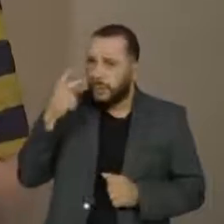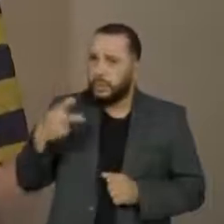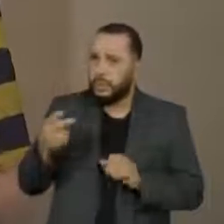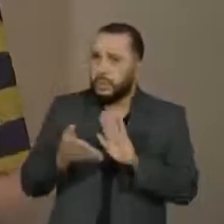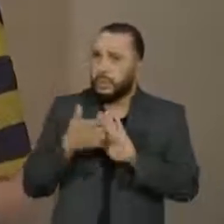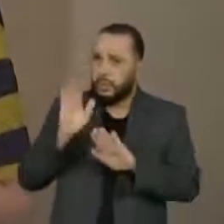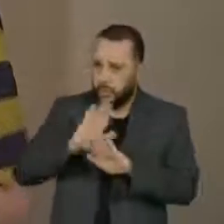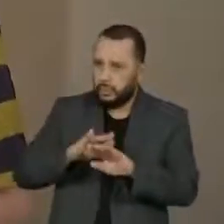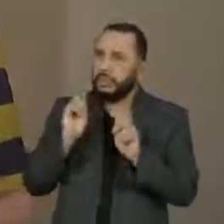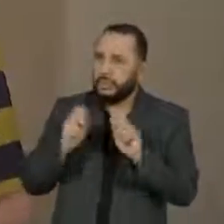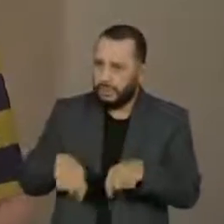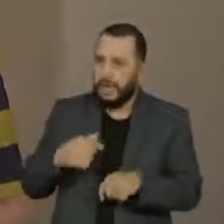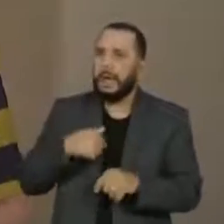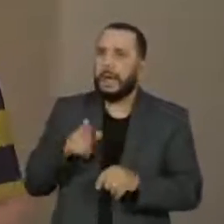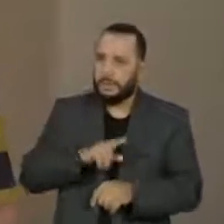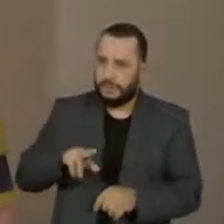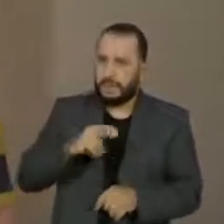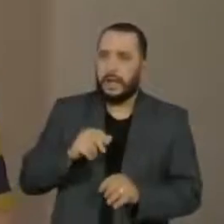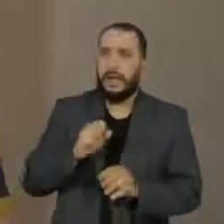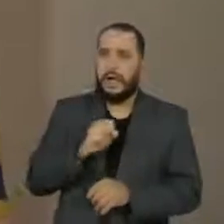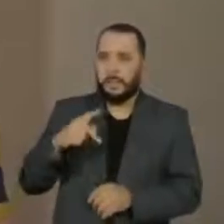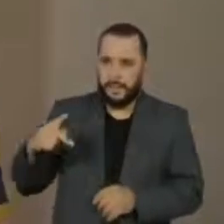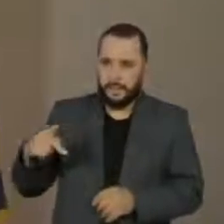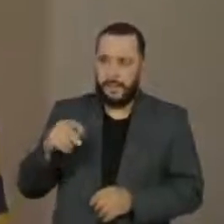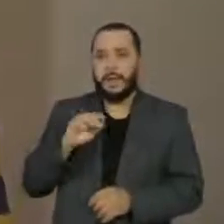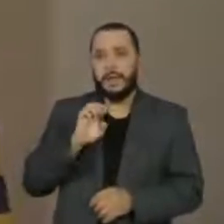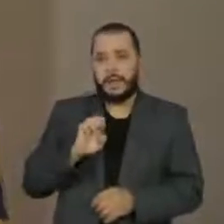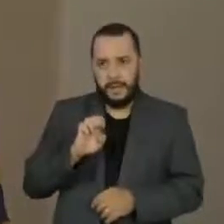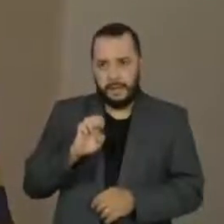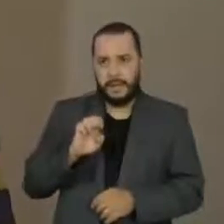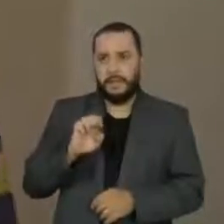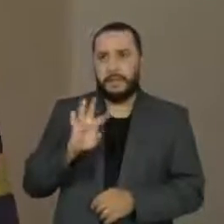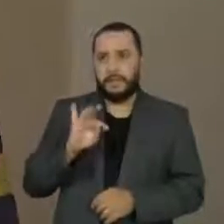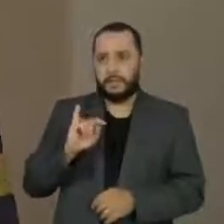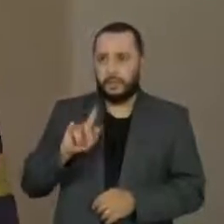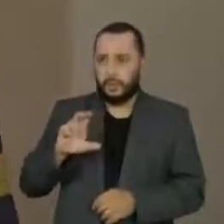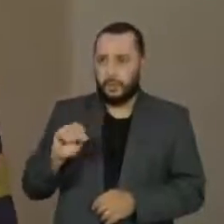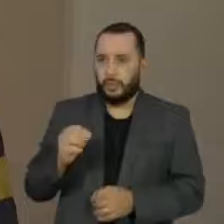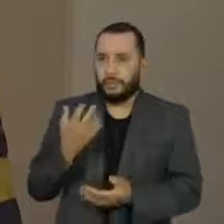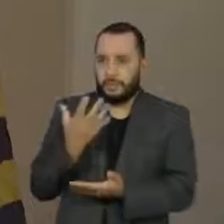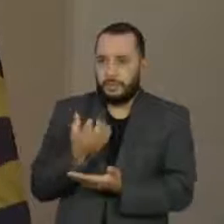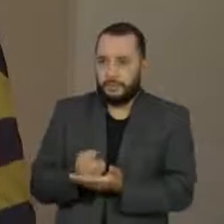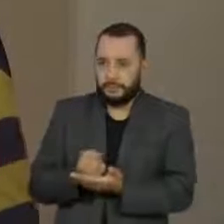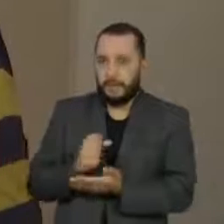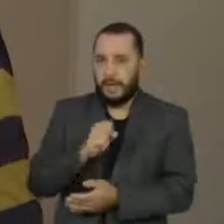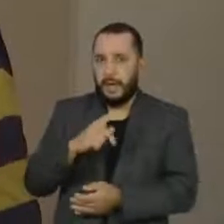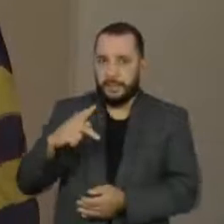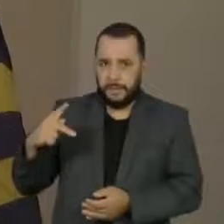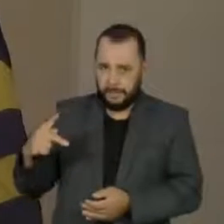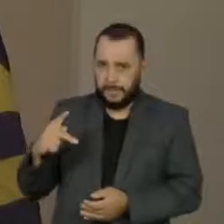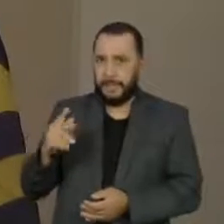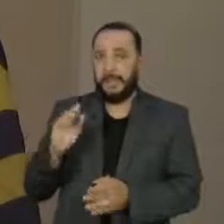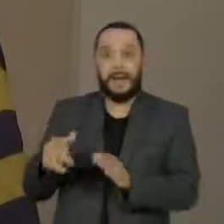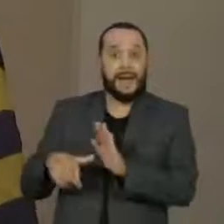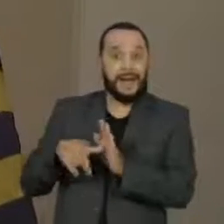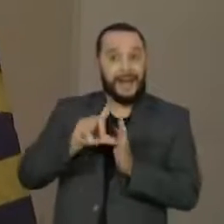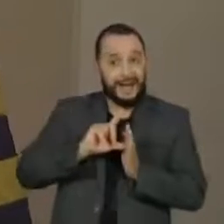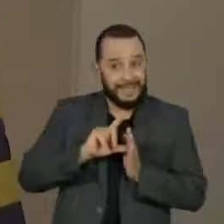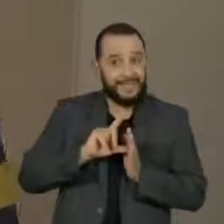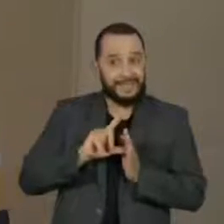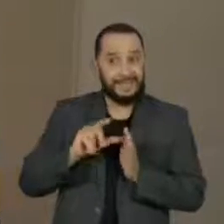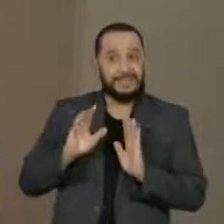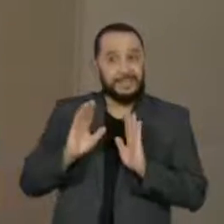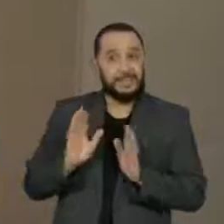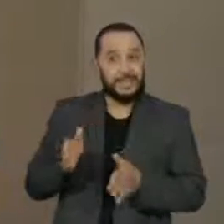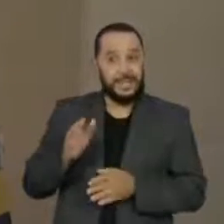ele irá justificar sim pelo e-título. Usando o aplicativo, ele deve baixar o aplicativo na véspera da eleição, no sábado,